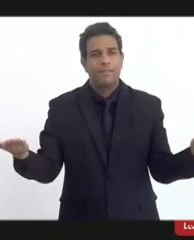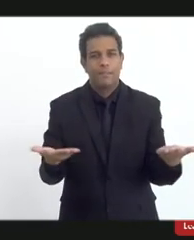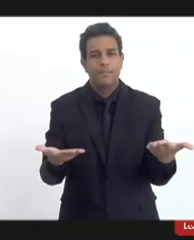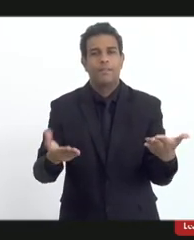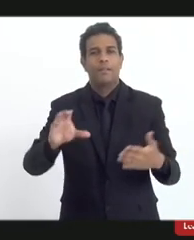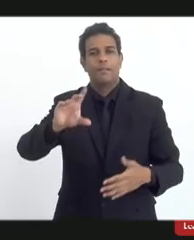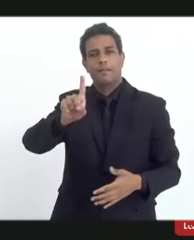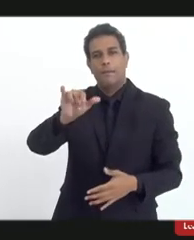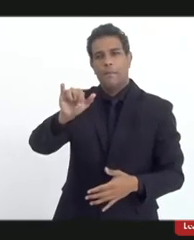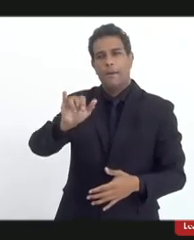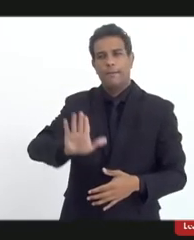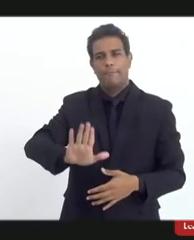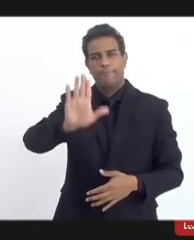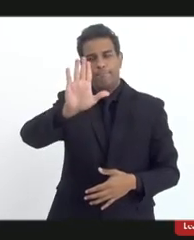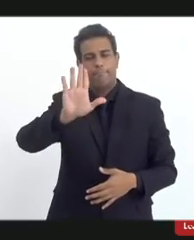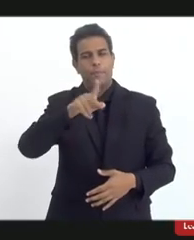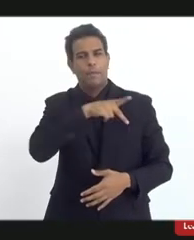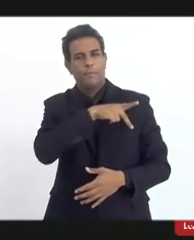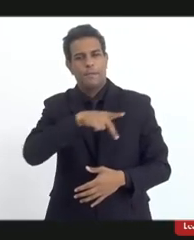presidente